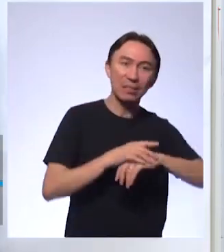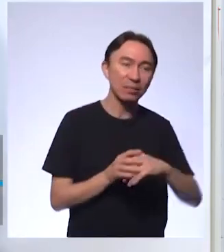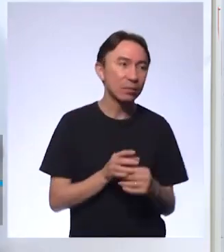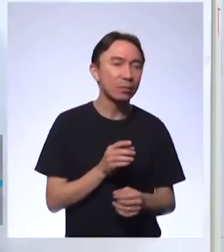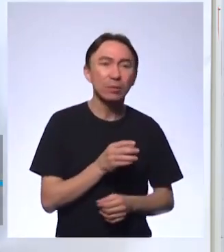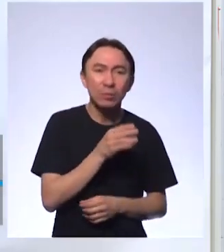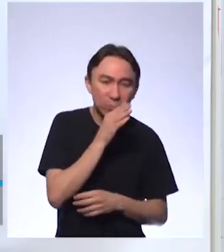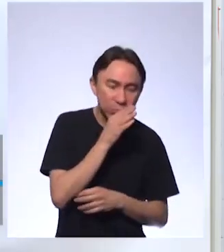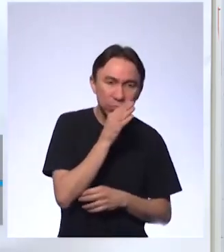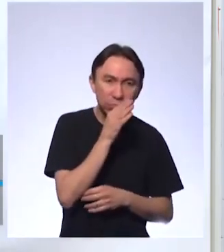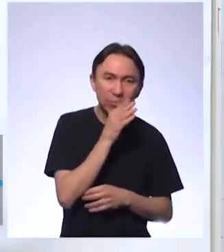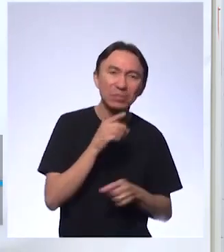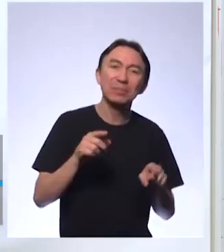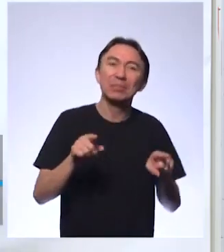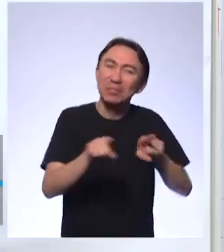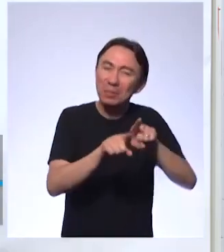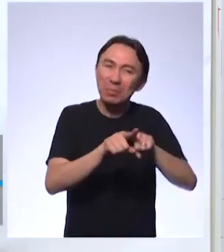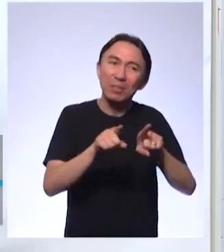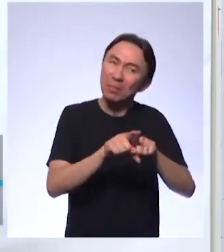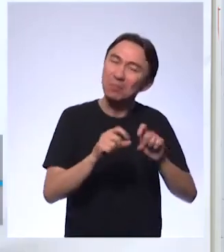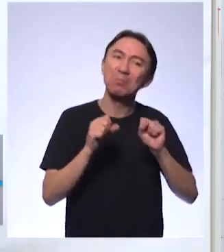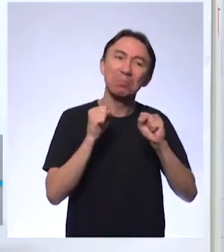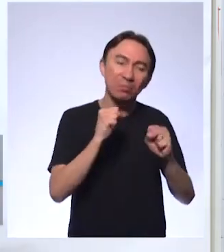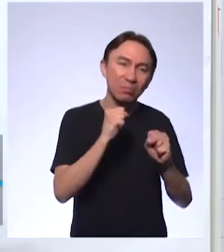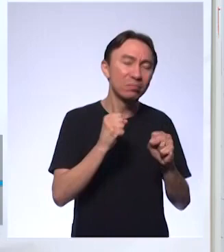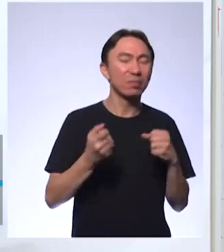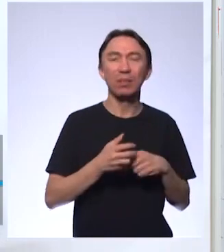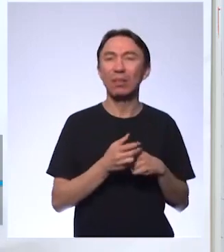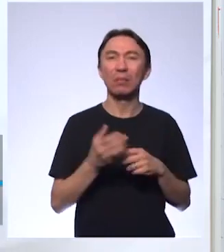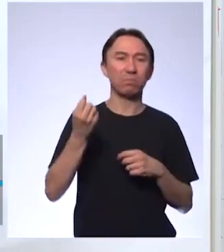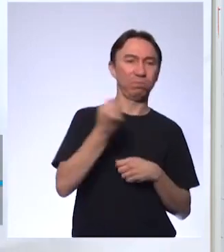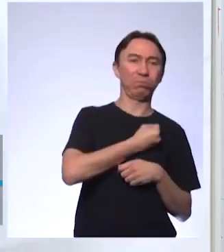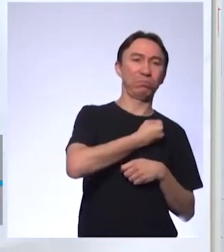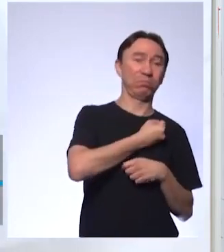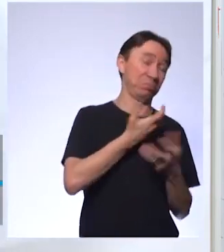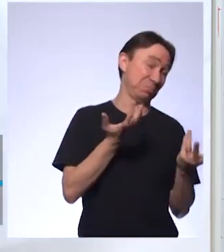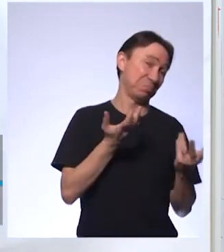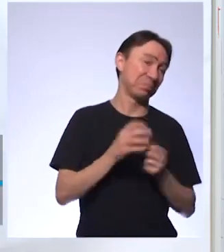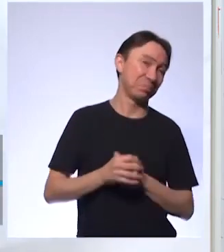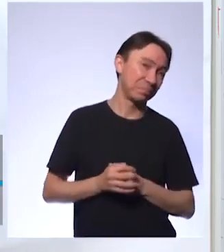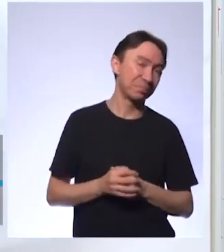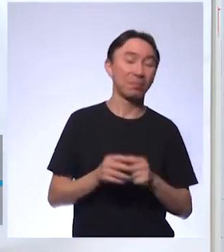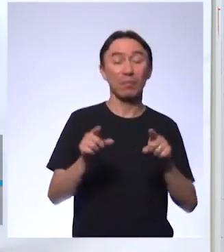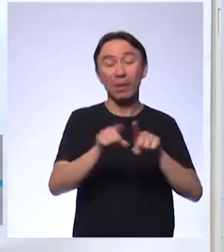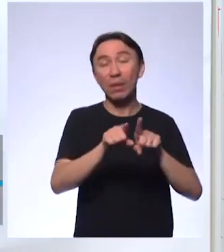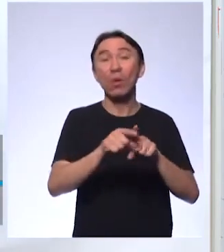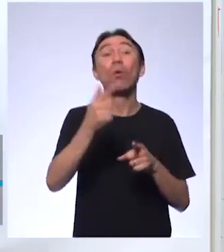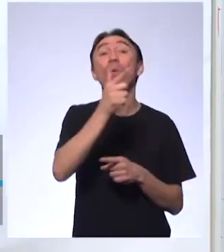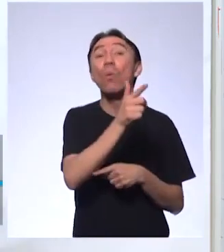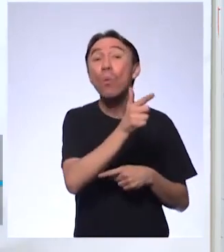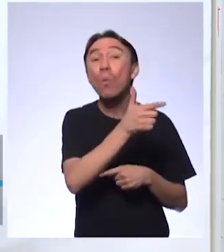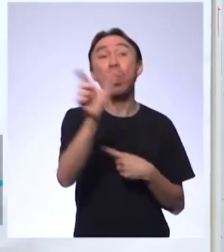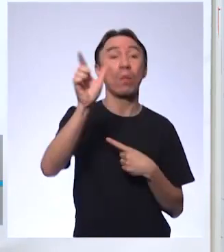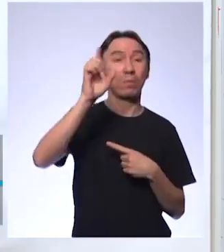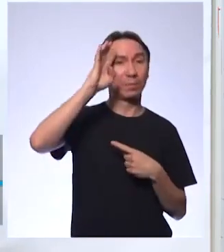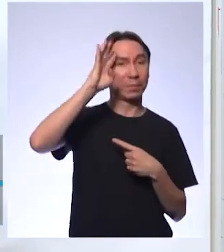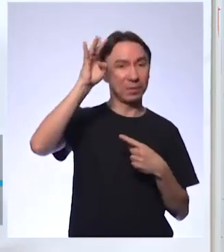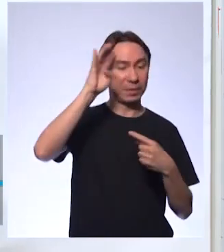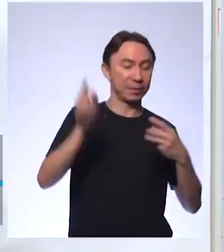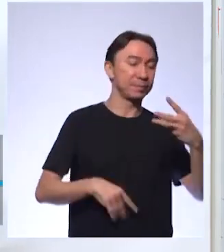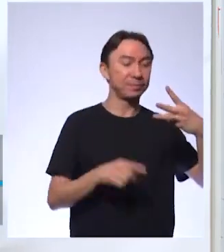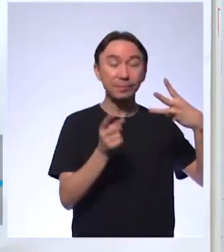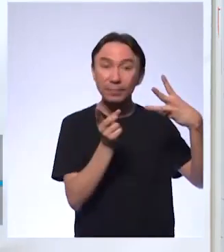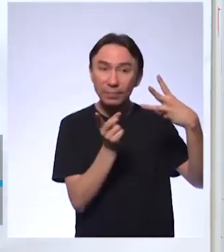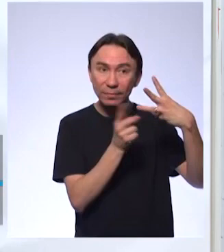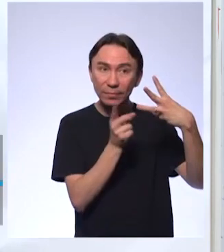Porém, existe a teoria que vocês falaram aí, que é a teoria da queda do meteoro. Isso tem um porquê. Quando o meteoro